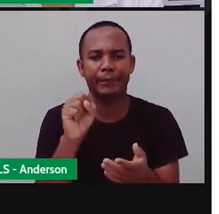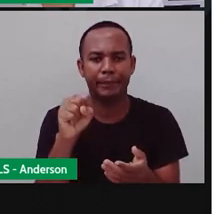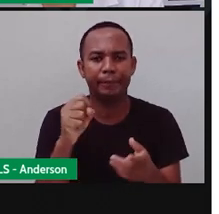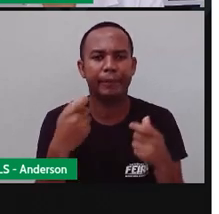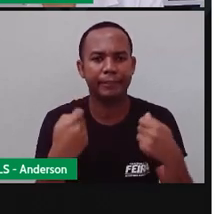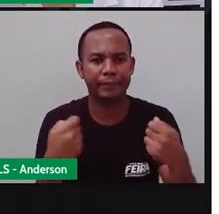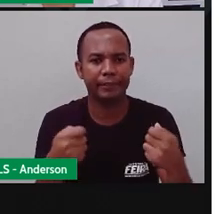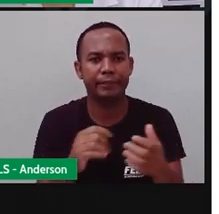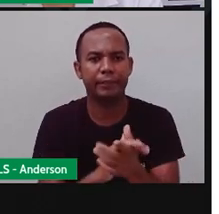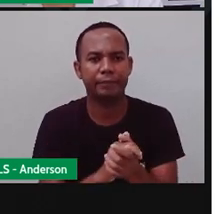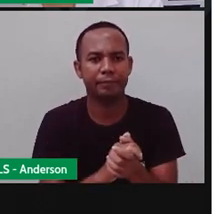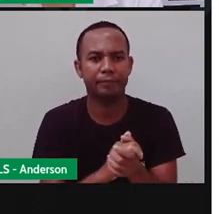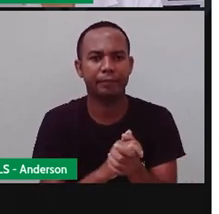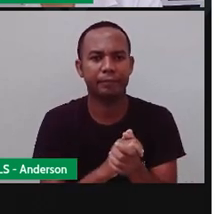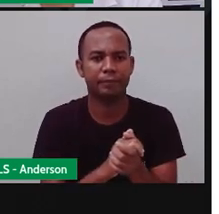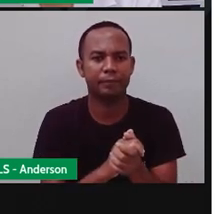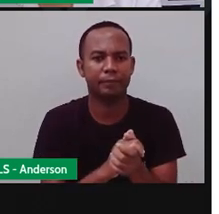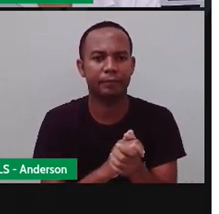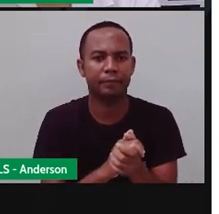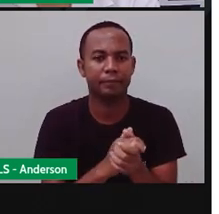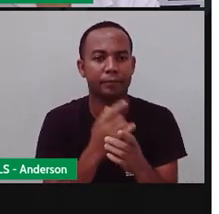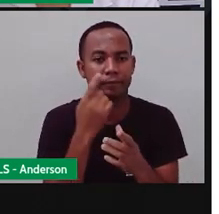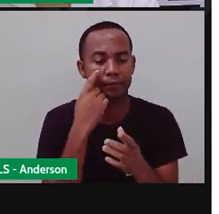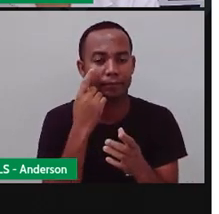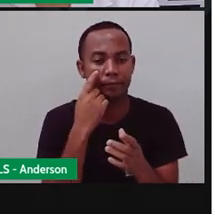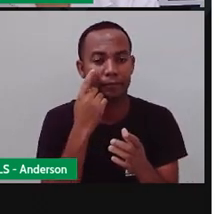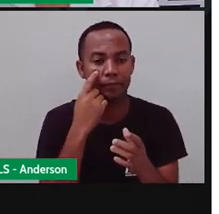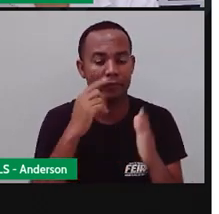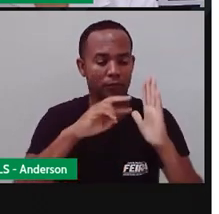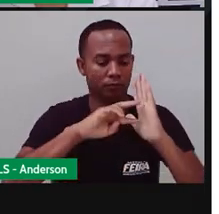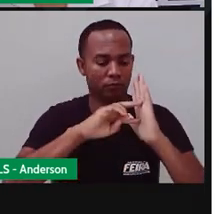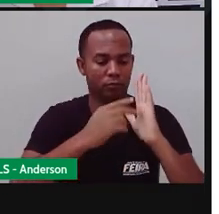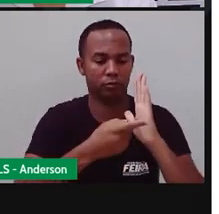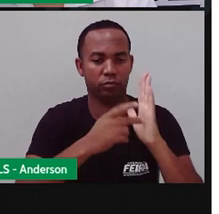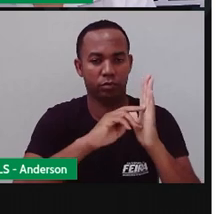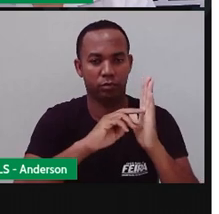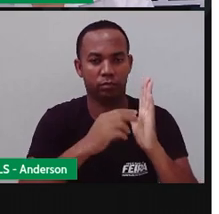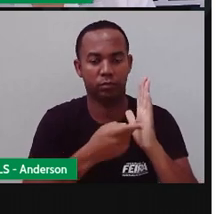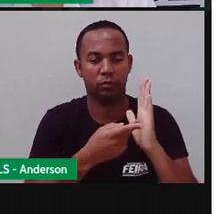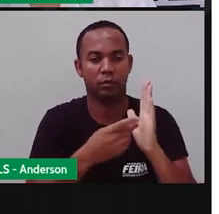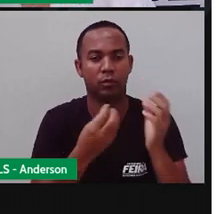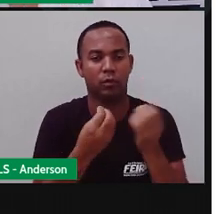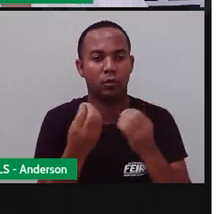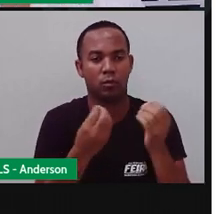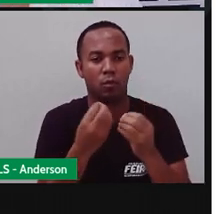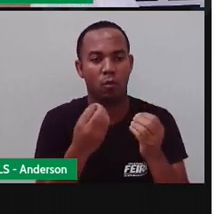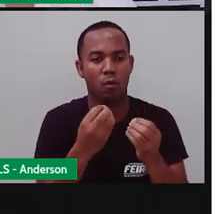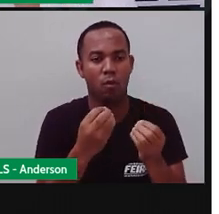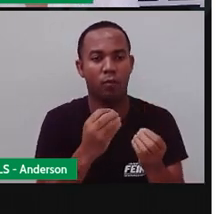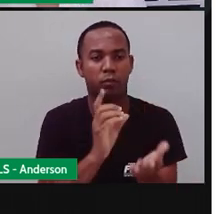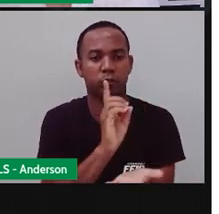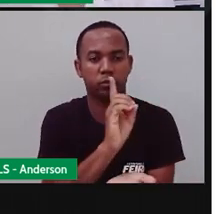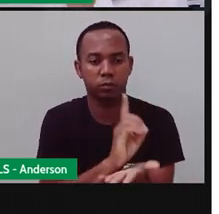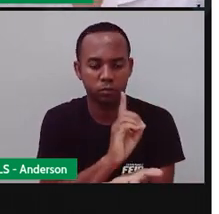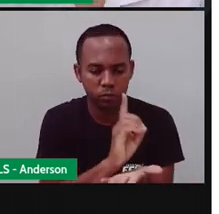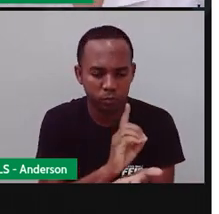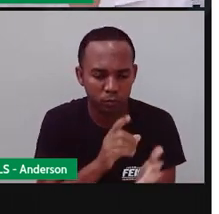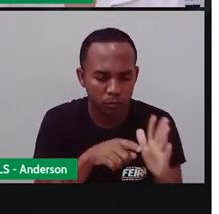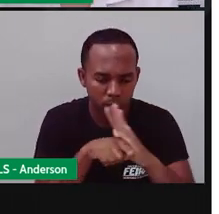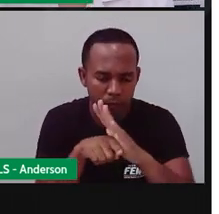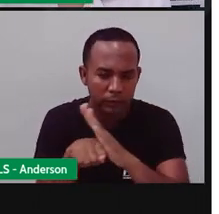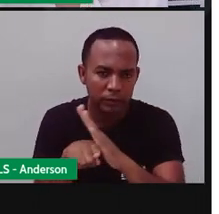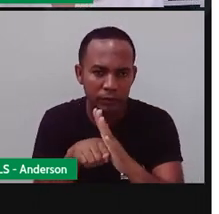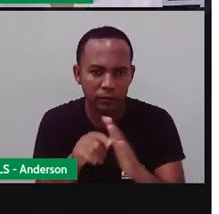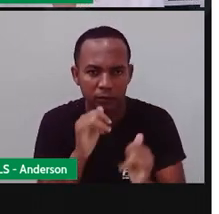Bom, vamos ao dicionário, né? Vamos falar, inclusive, aqui sobre o dicionário, que é essa semana. Bom,